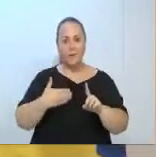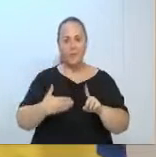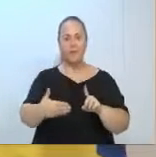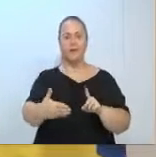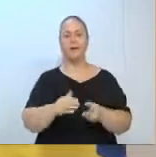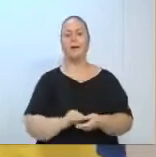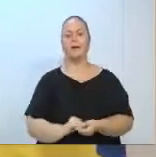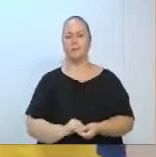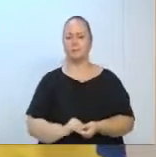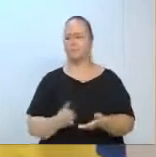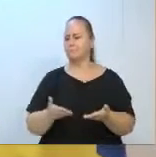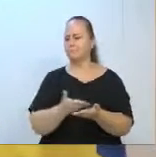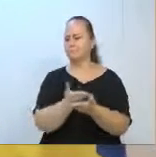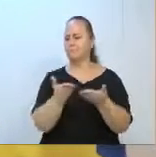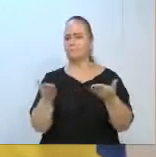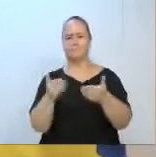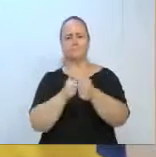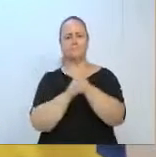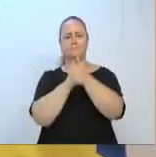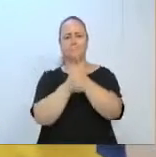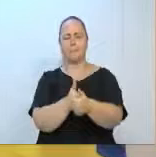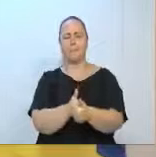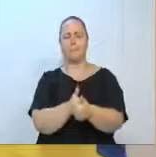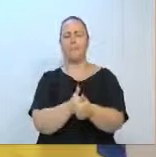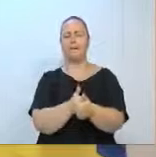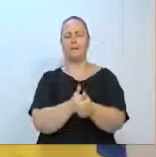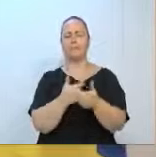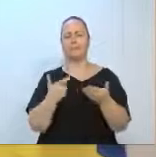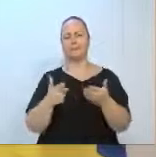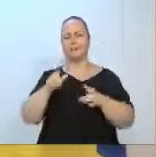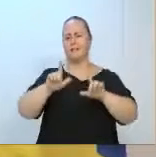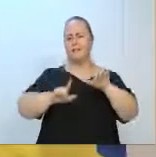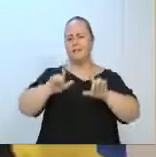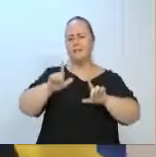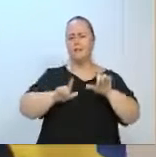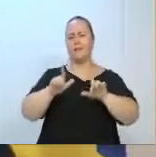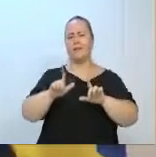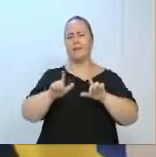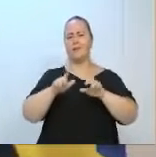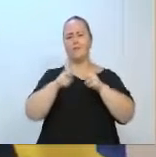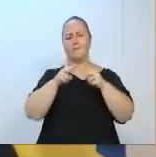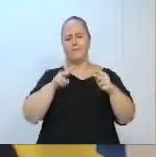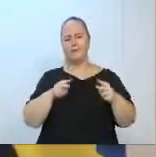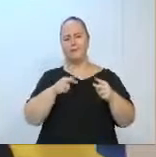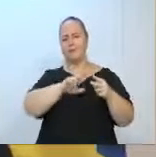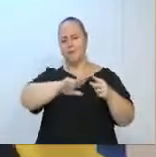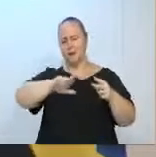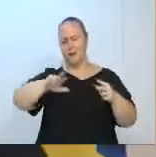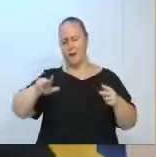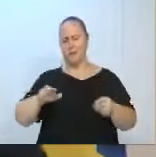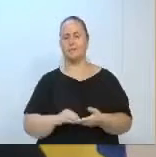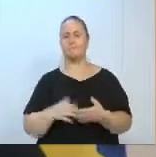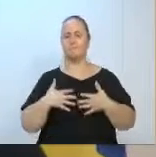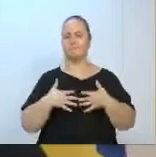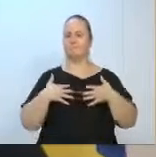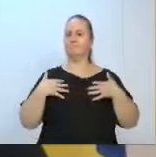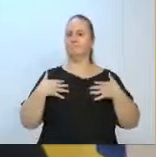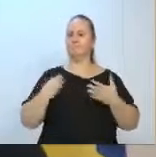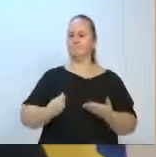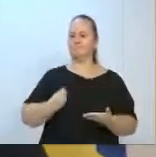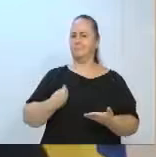aqui e que estão nos acompanhando através dos canais de comunicação dessa carro. É uma honra poder estar aqui hoje